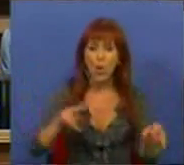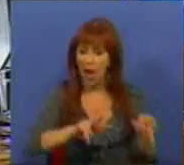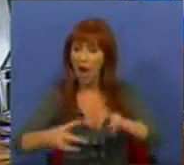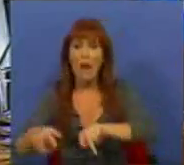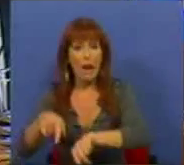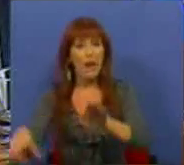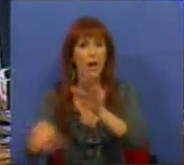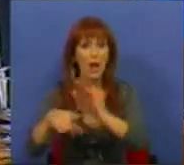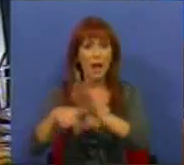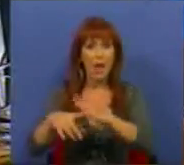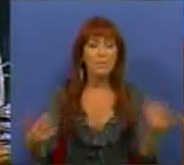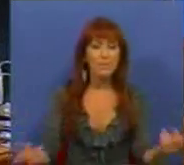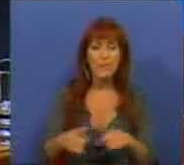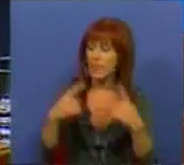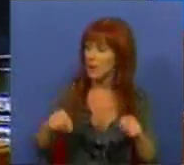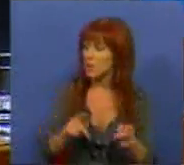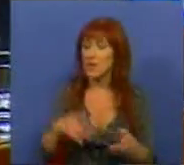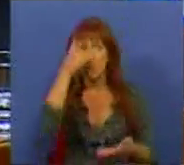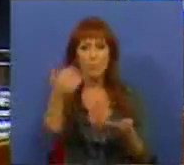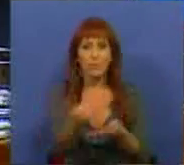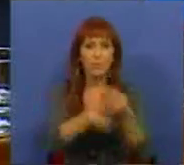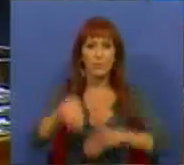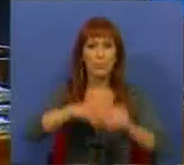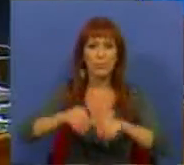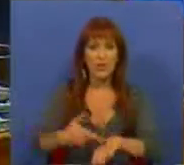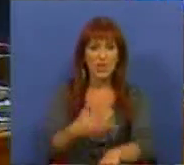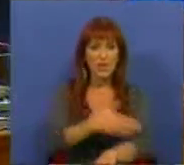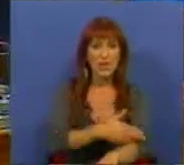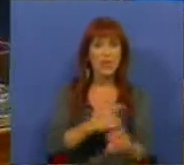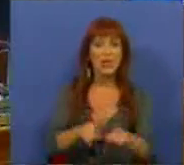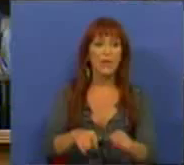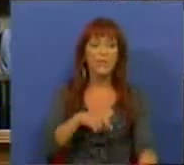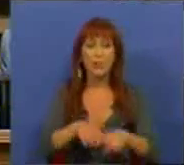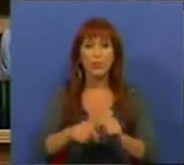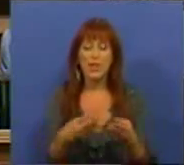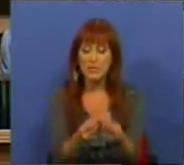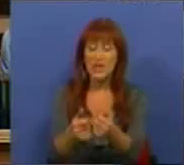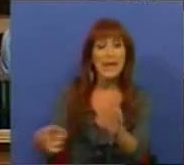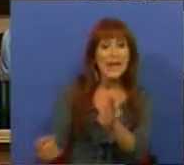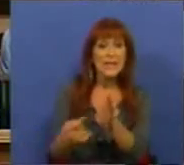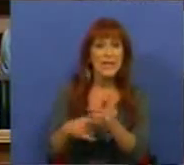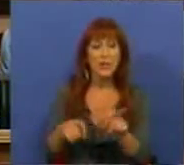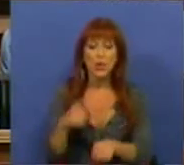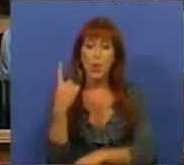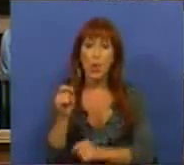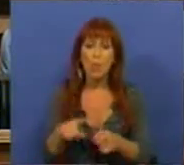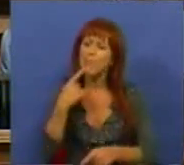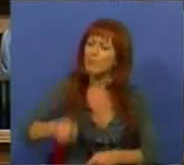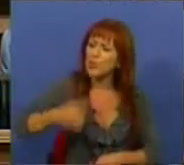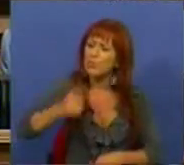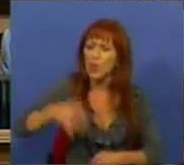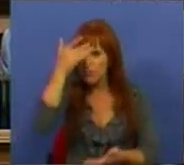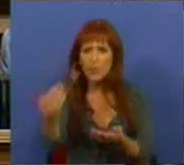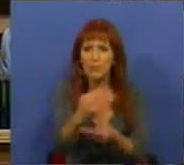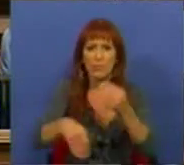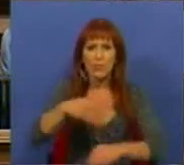alterar essa lei, tinha havido um referendo anterior e, portanto, politicamente, materialmente, seria necessário uma repetição do